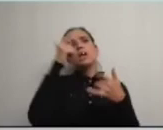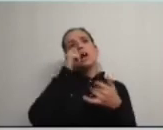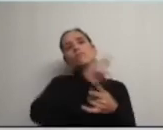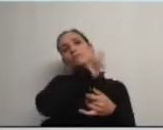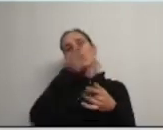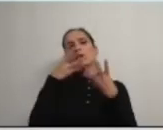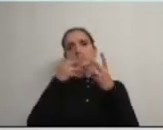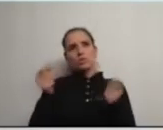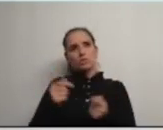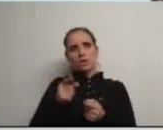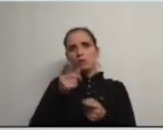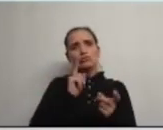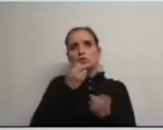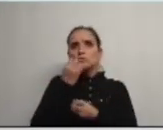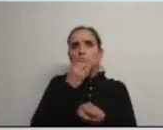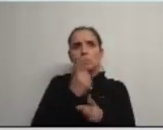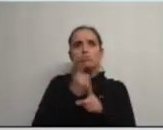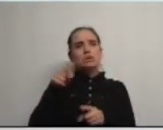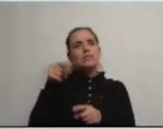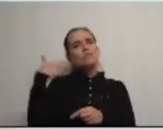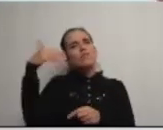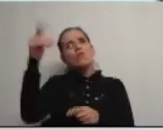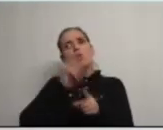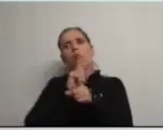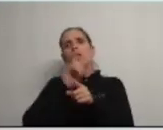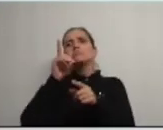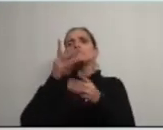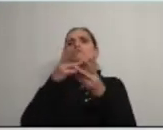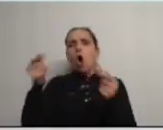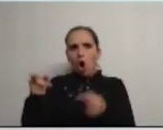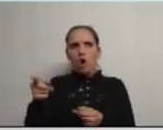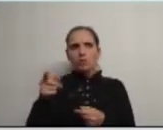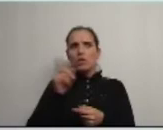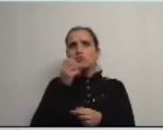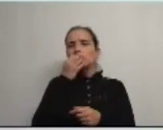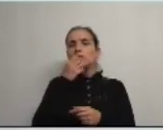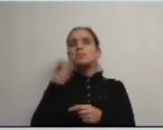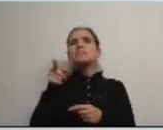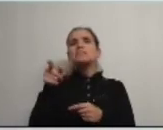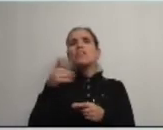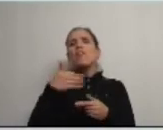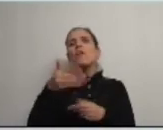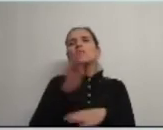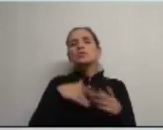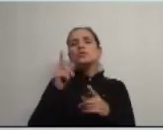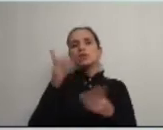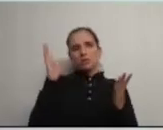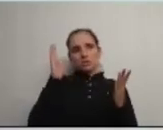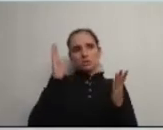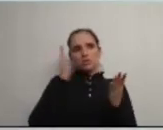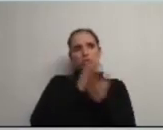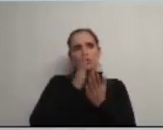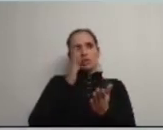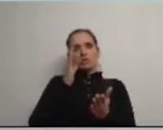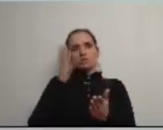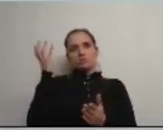problema é o Sr. não explicar porque é aquilo vai ser sustentável não explicar o que é que ali está para ser feito exceto a componente